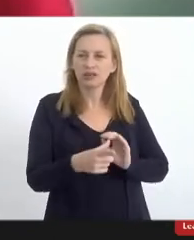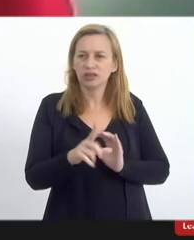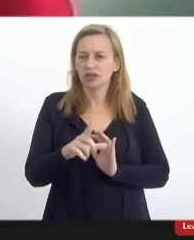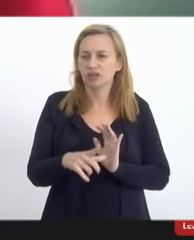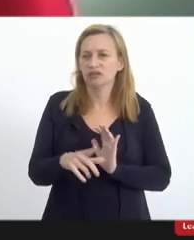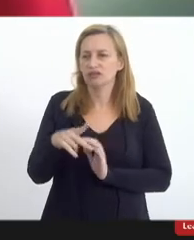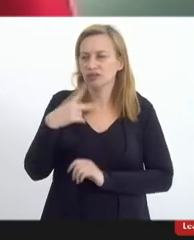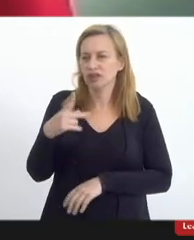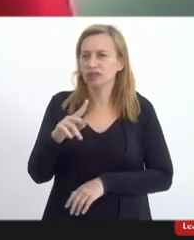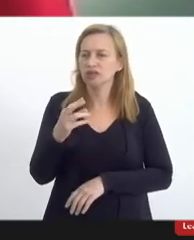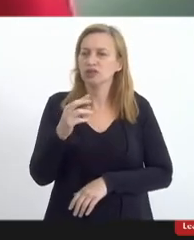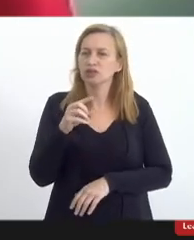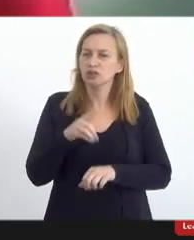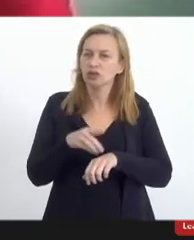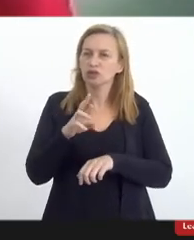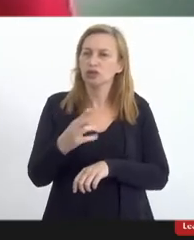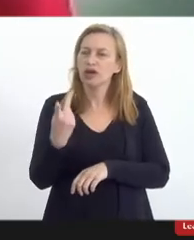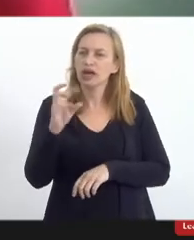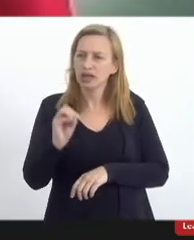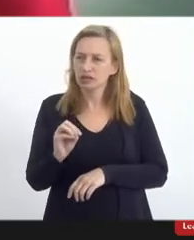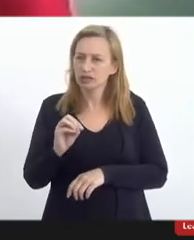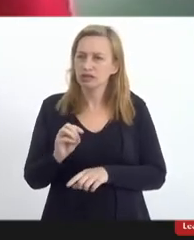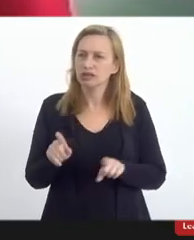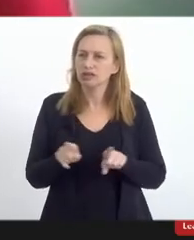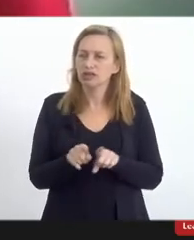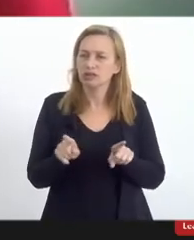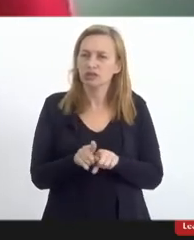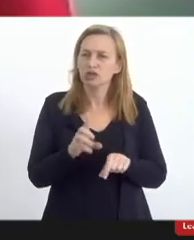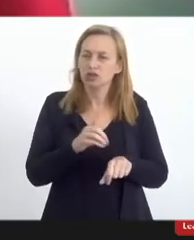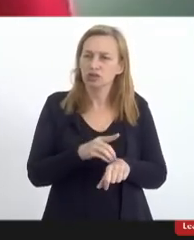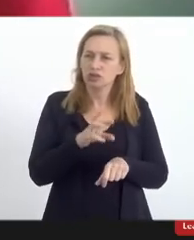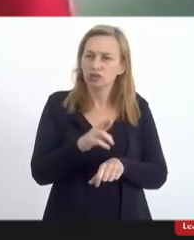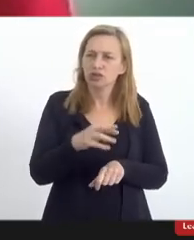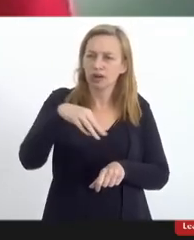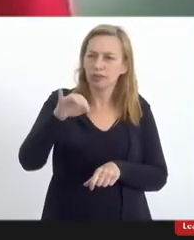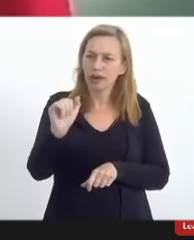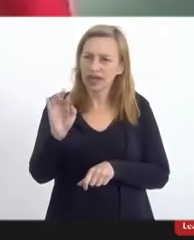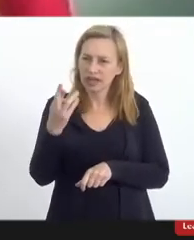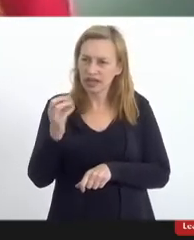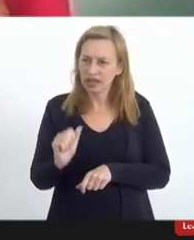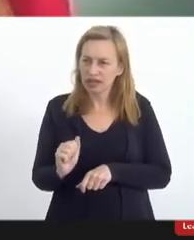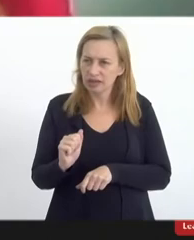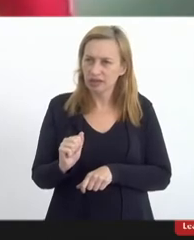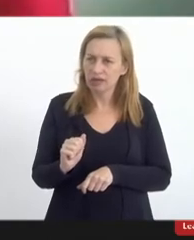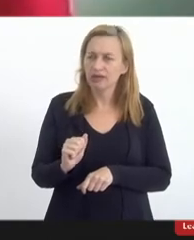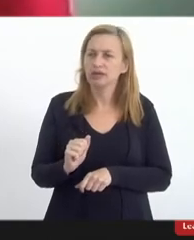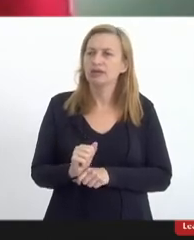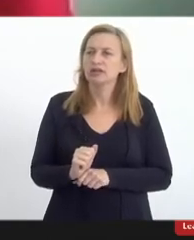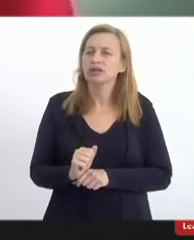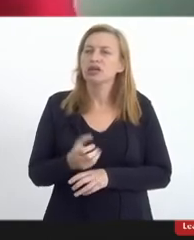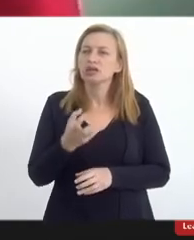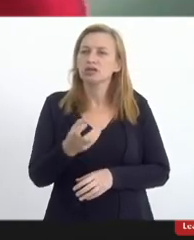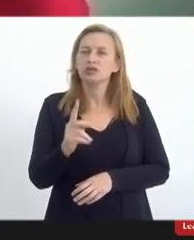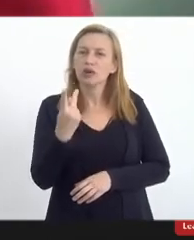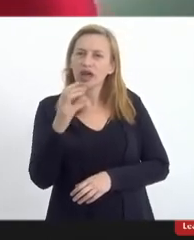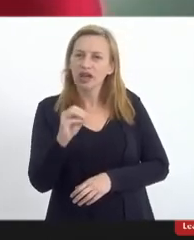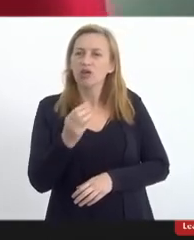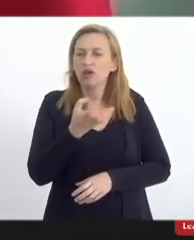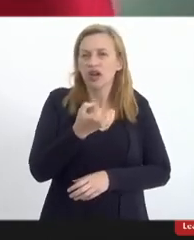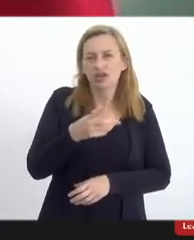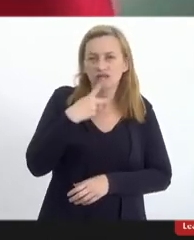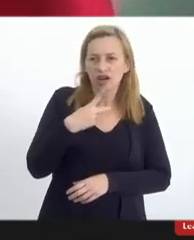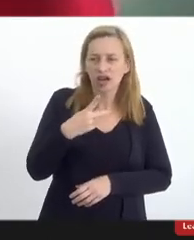as suas considerações finais e para a doutora Maria Beatriz Leal doutor Ed eu quero lhe dizer que eu sou uma